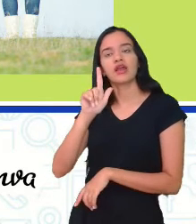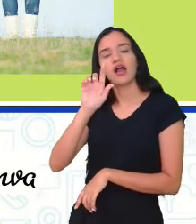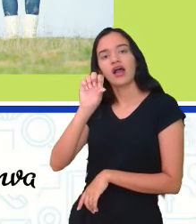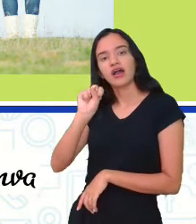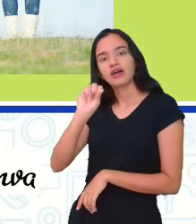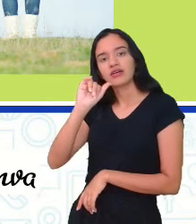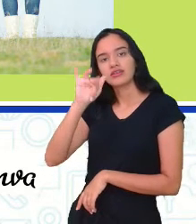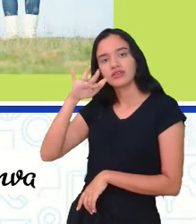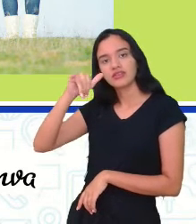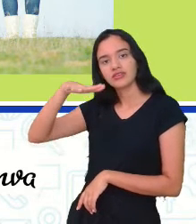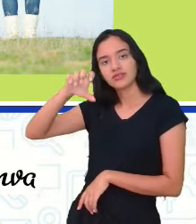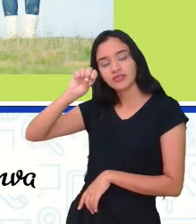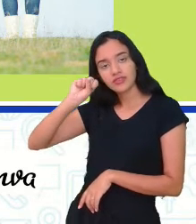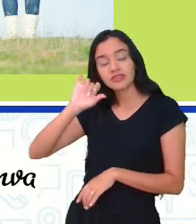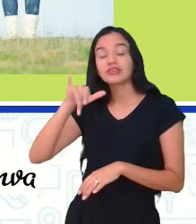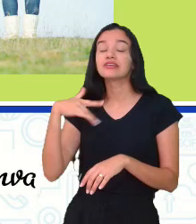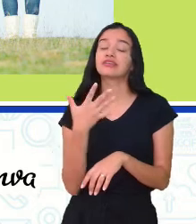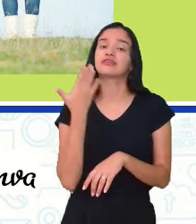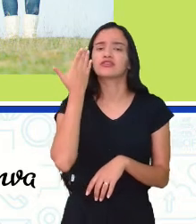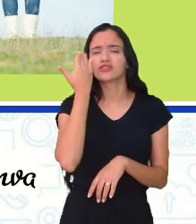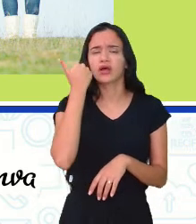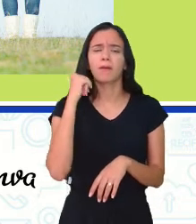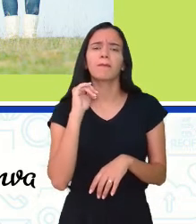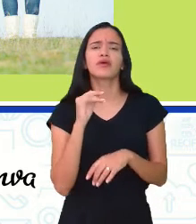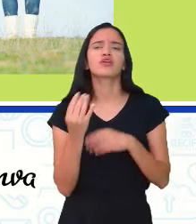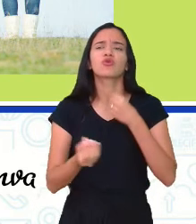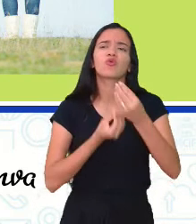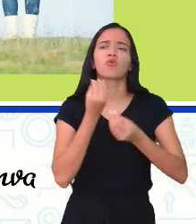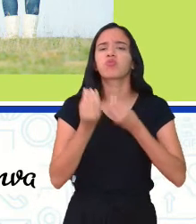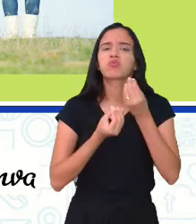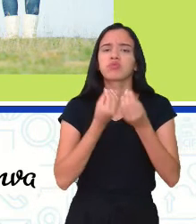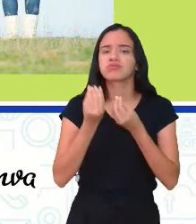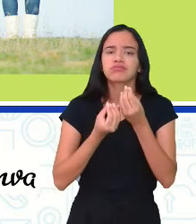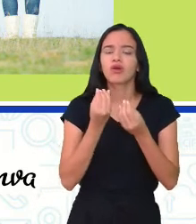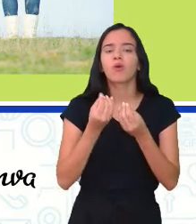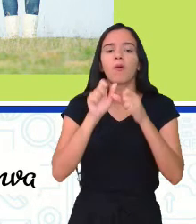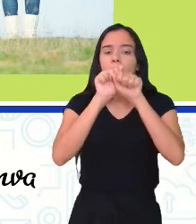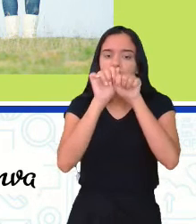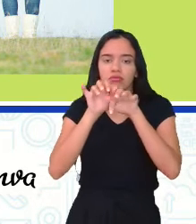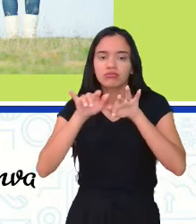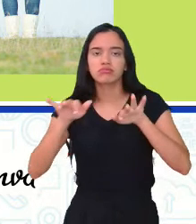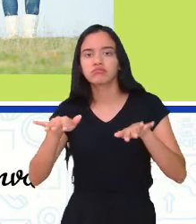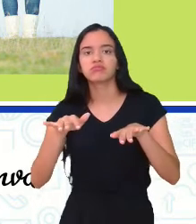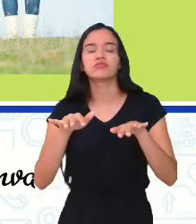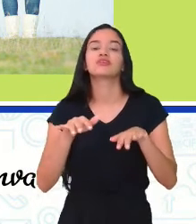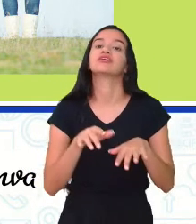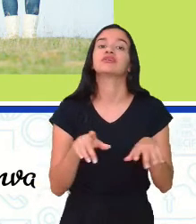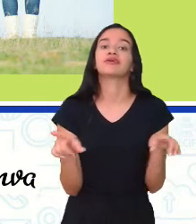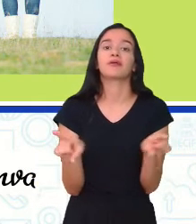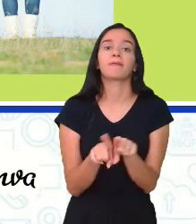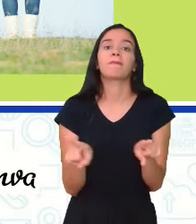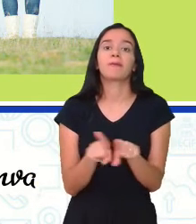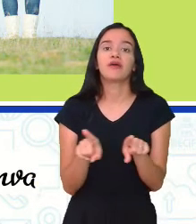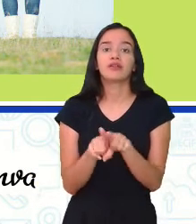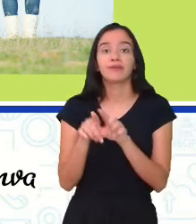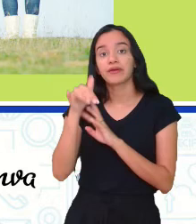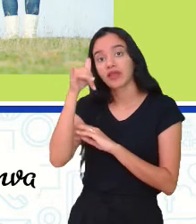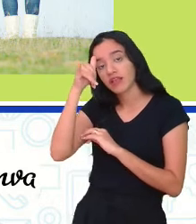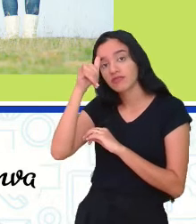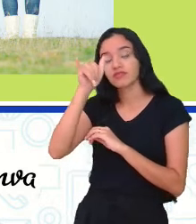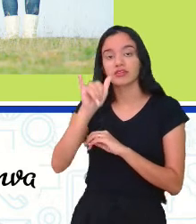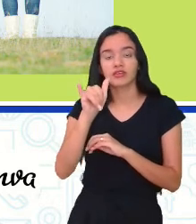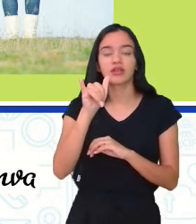realmente saber mais ou menos como é que a gente pega, como é feita a transmissão, como a gente pode evitar.